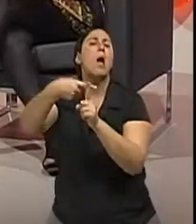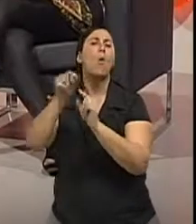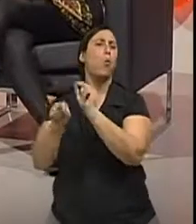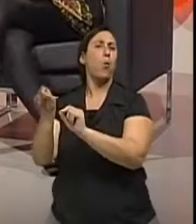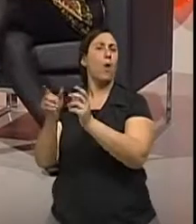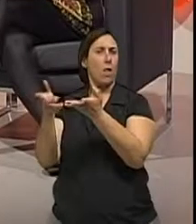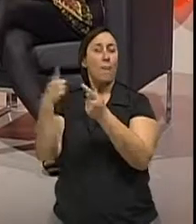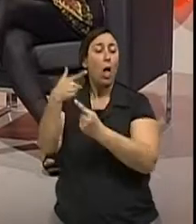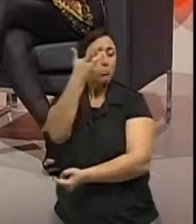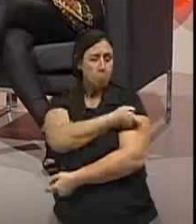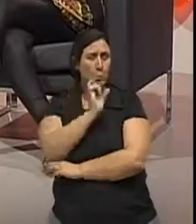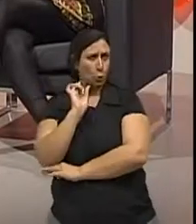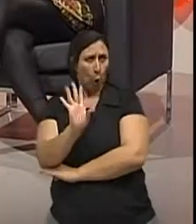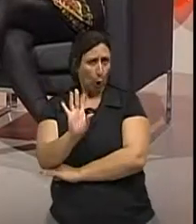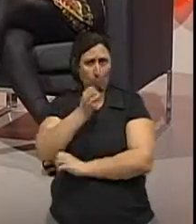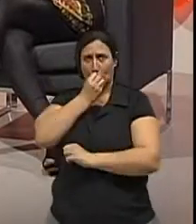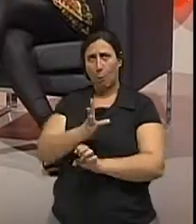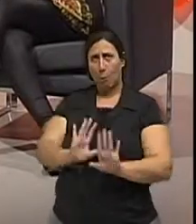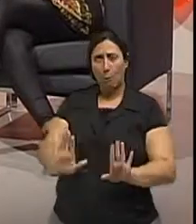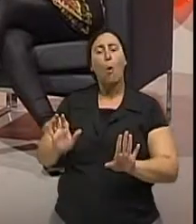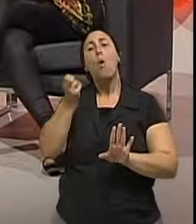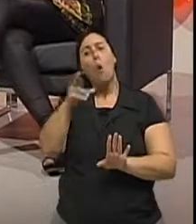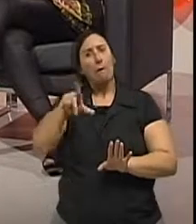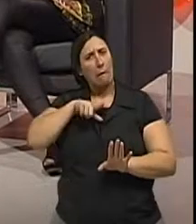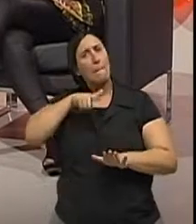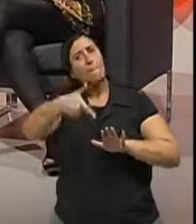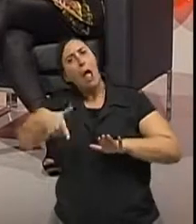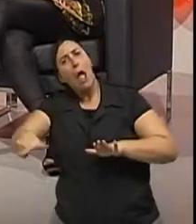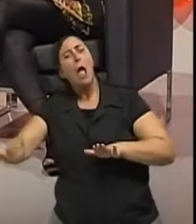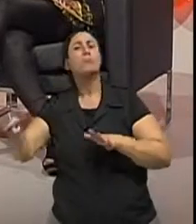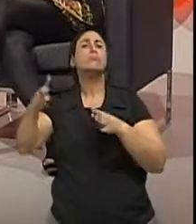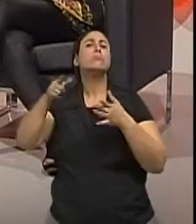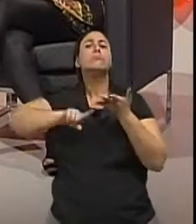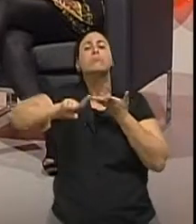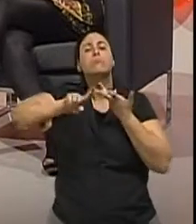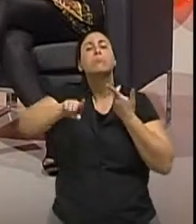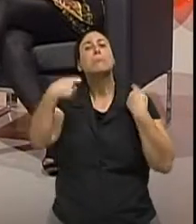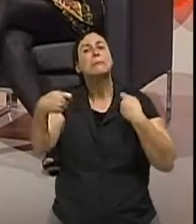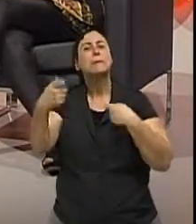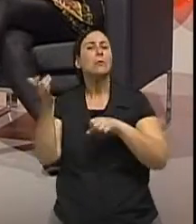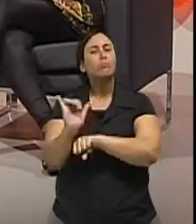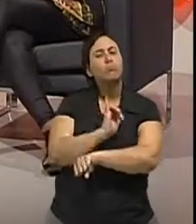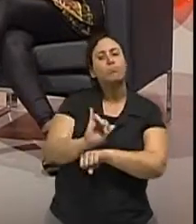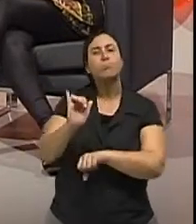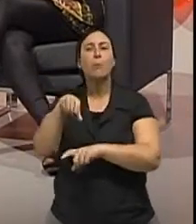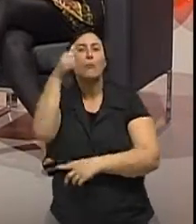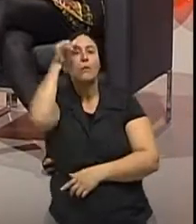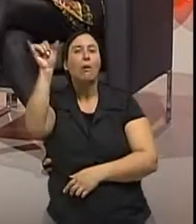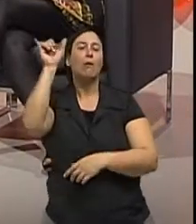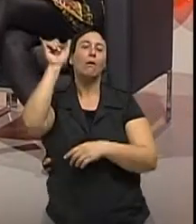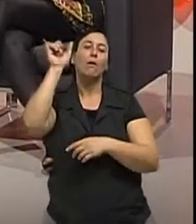vacina. Que prevenção eu devo ter, ou que tipo de prevenções eu devo ter, que estratégias utilizar, para me